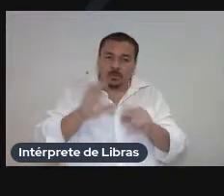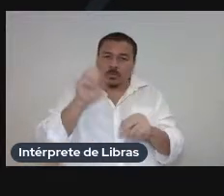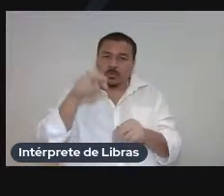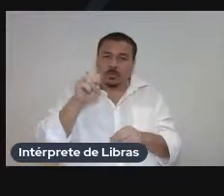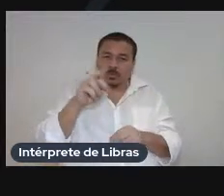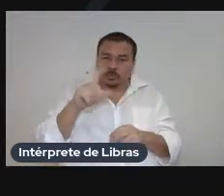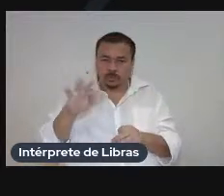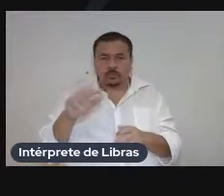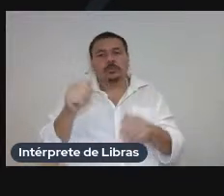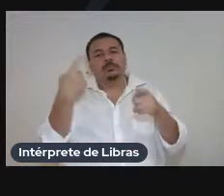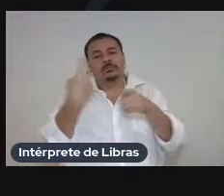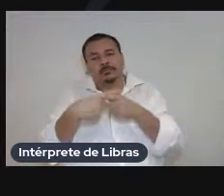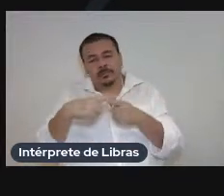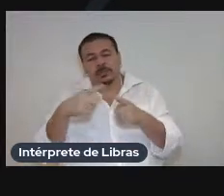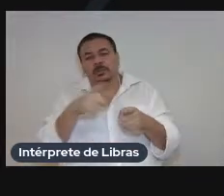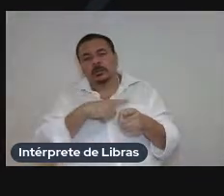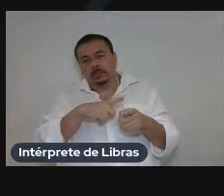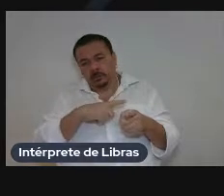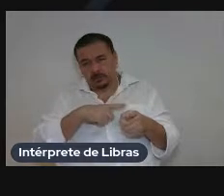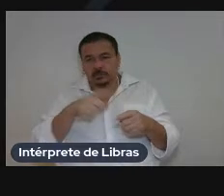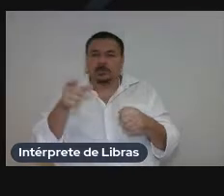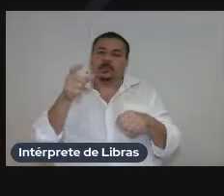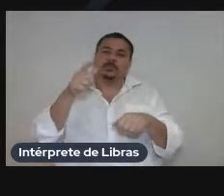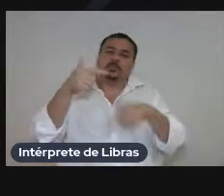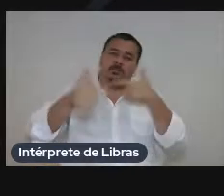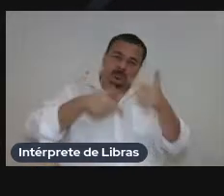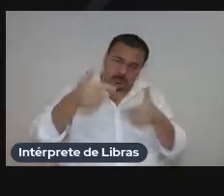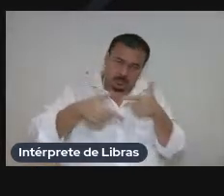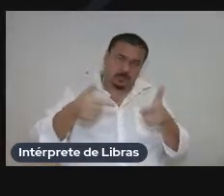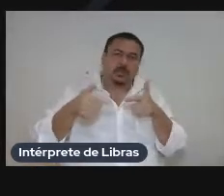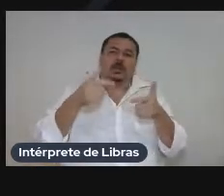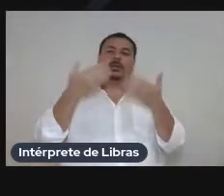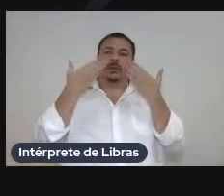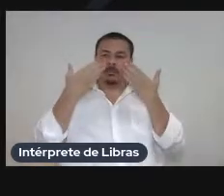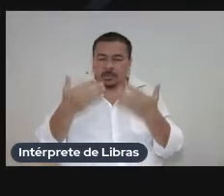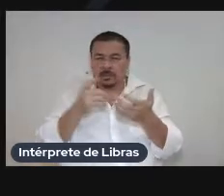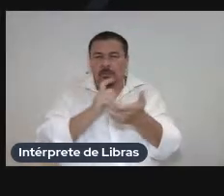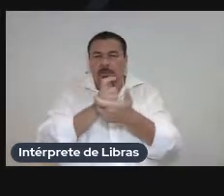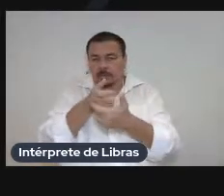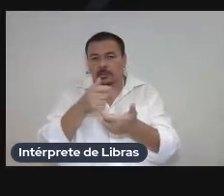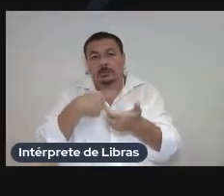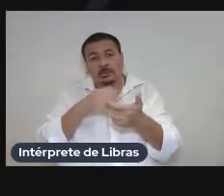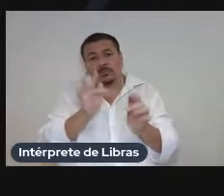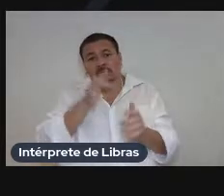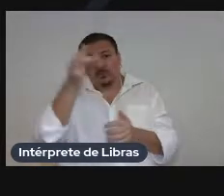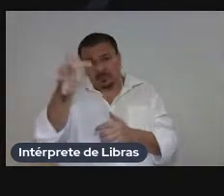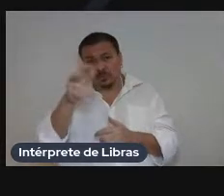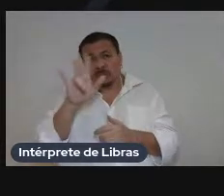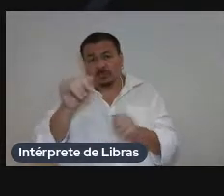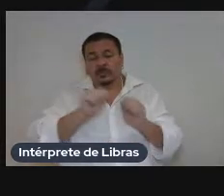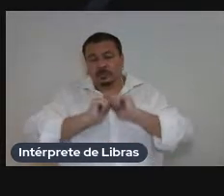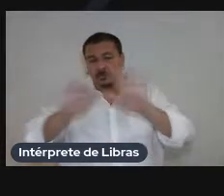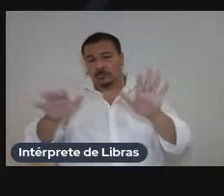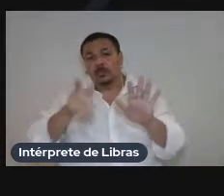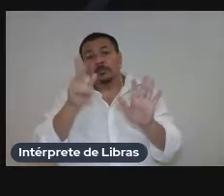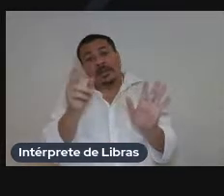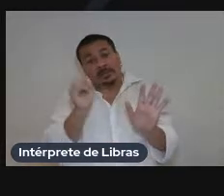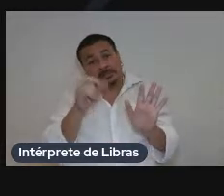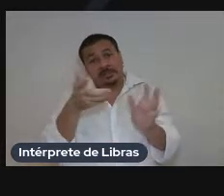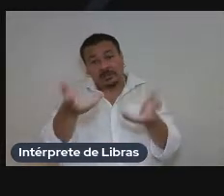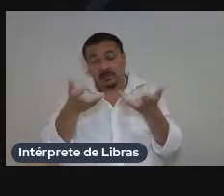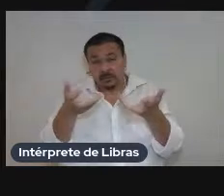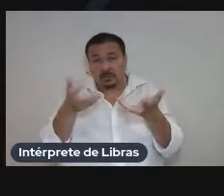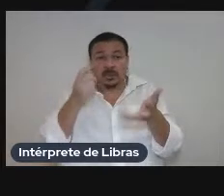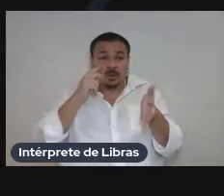trabalho acrescentar mais entradas então futuramente ele estará disponível mas quem quiser dar uma olhadinha